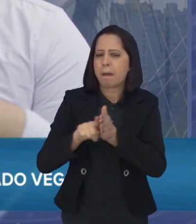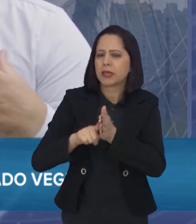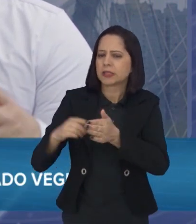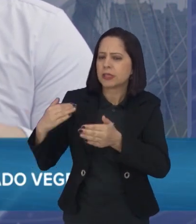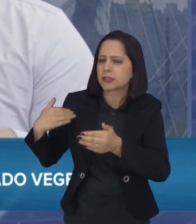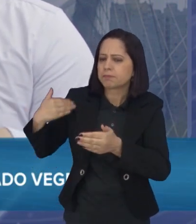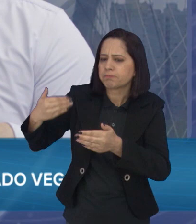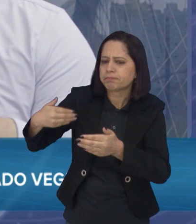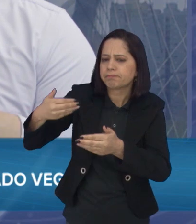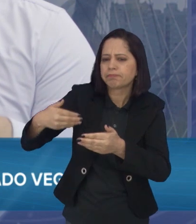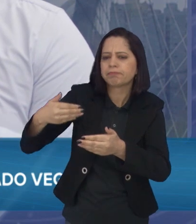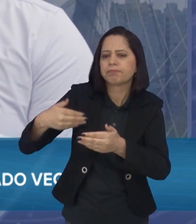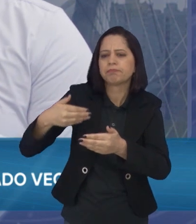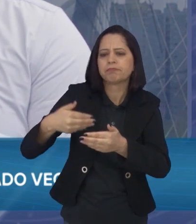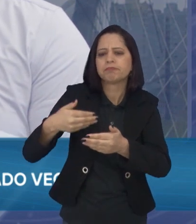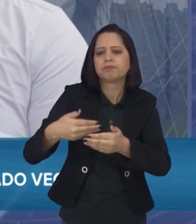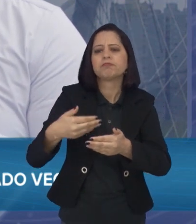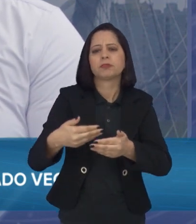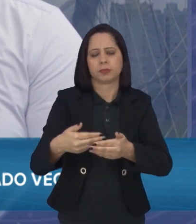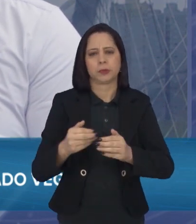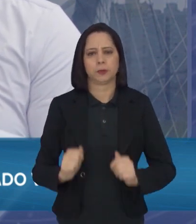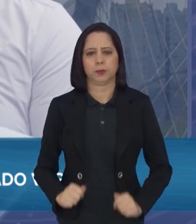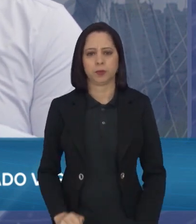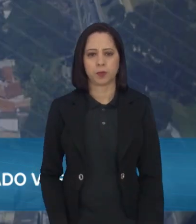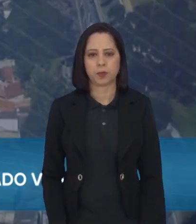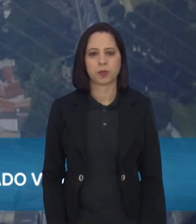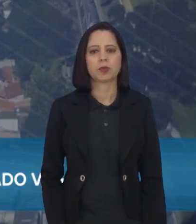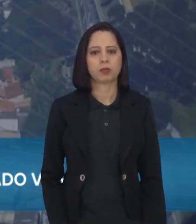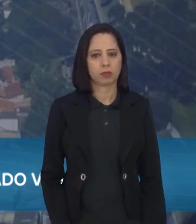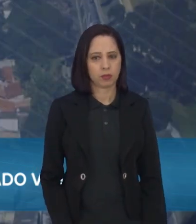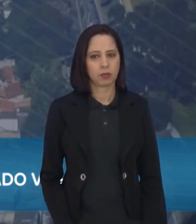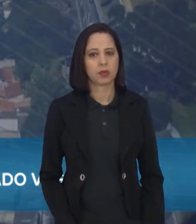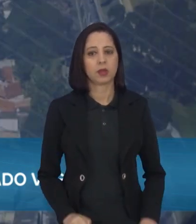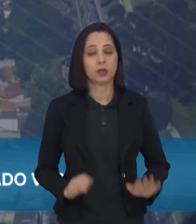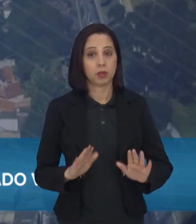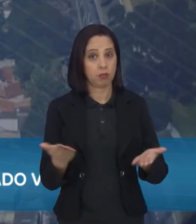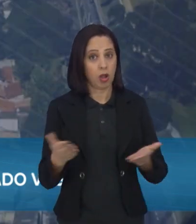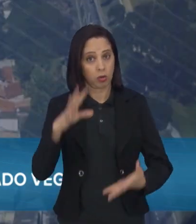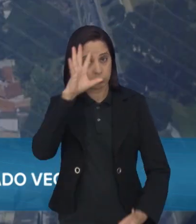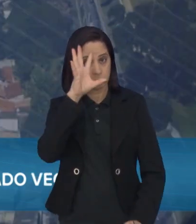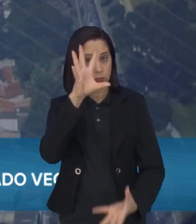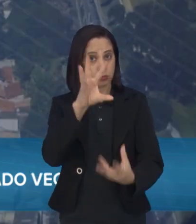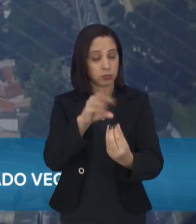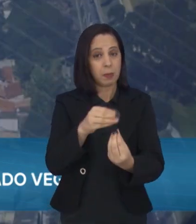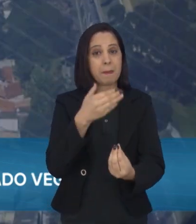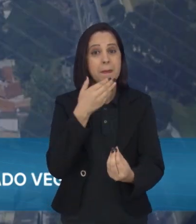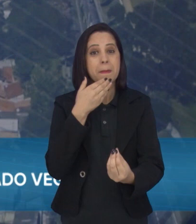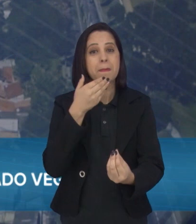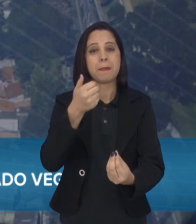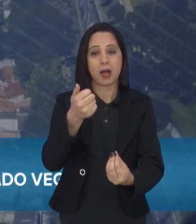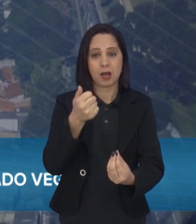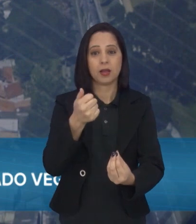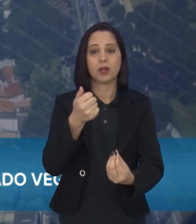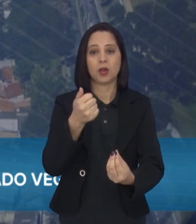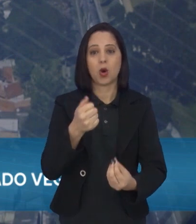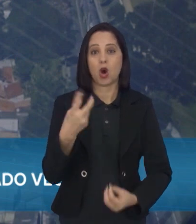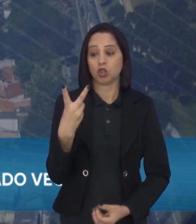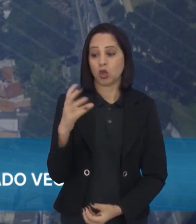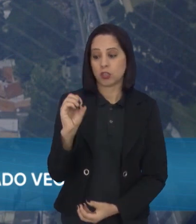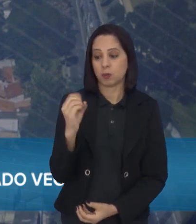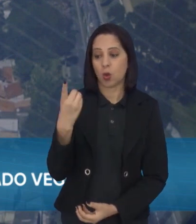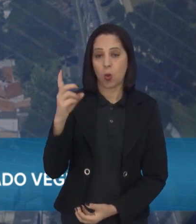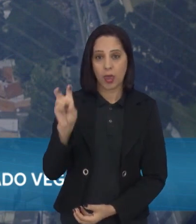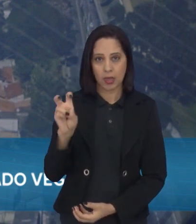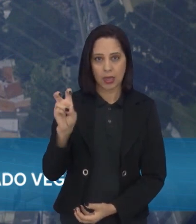está, a gente já está usando isso já faz um tempo. Sim, sim, para a gente entender um pouquinho, então gente, olha só, desde 2015